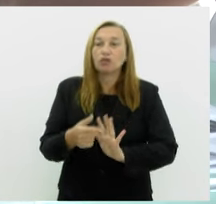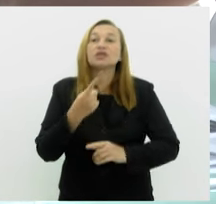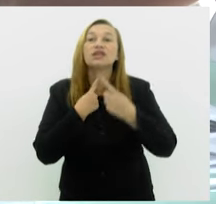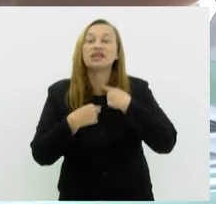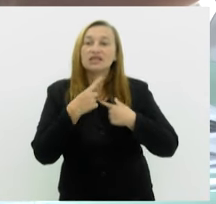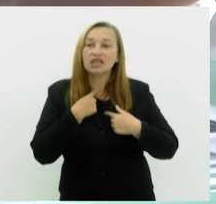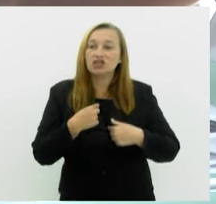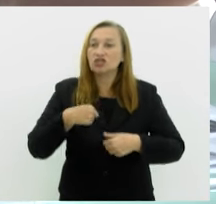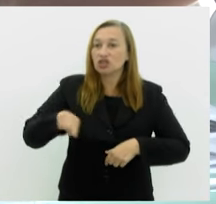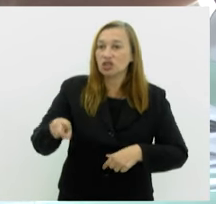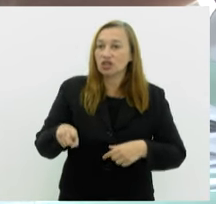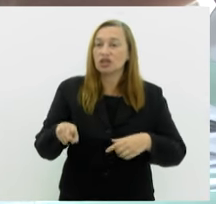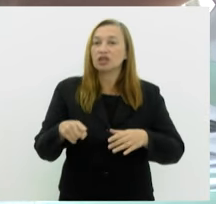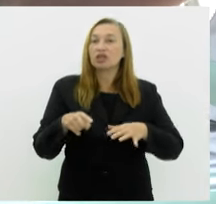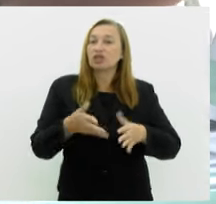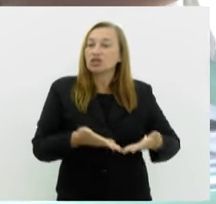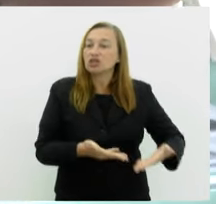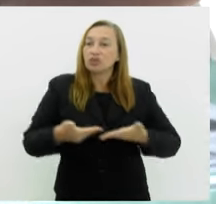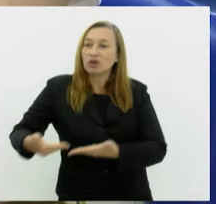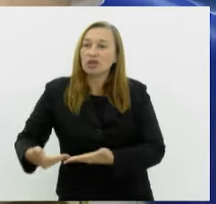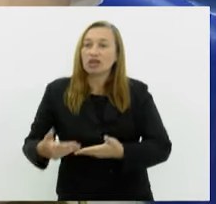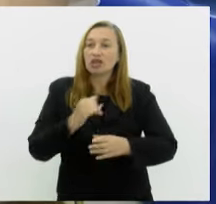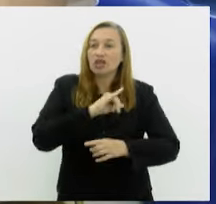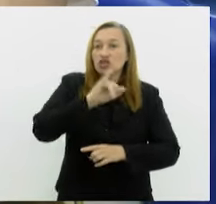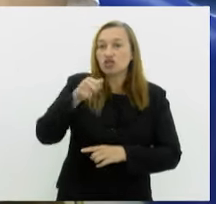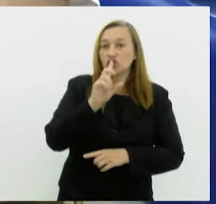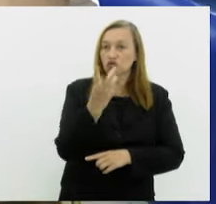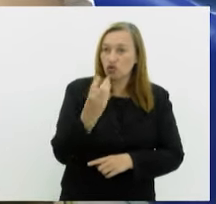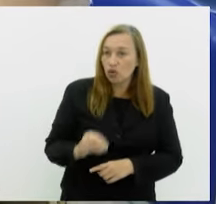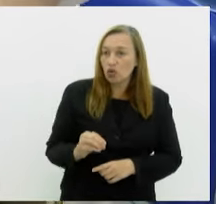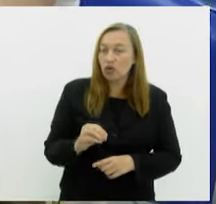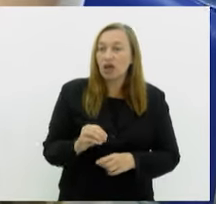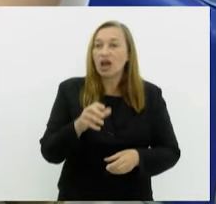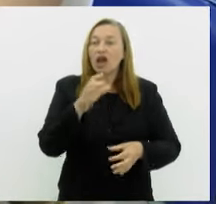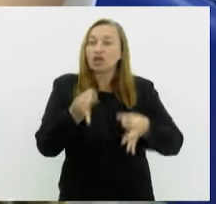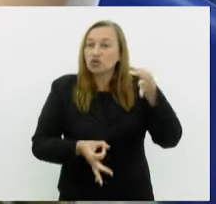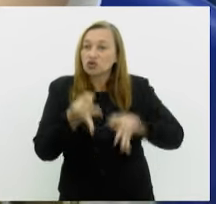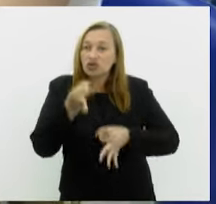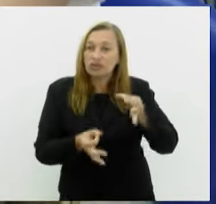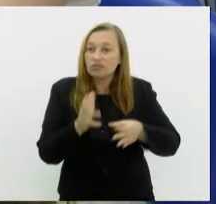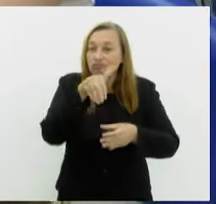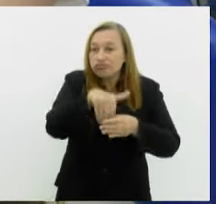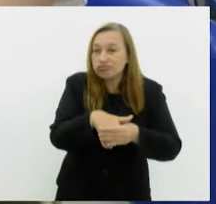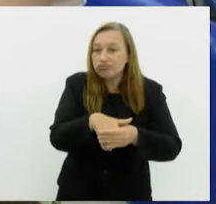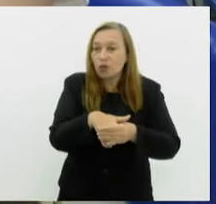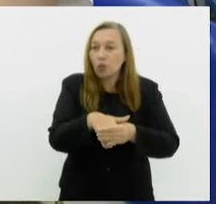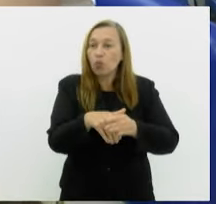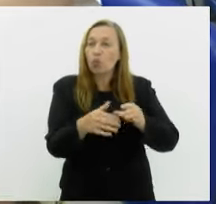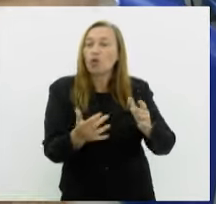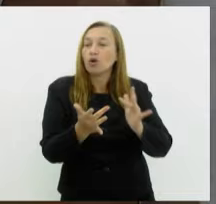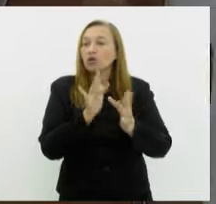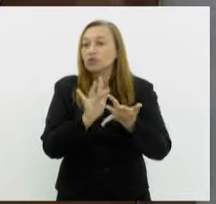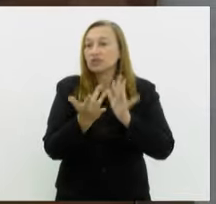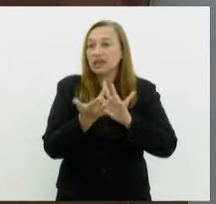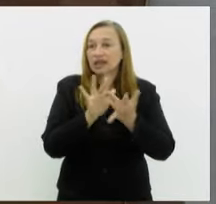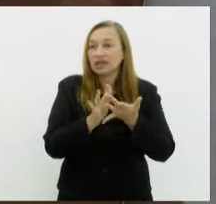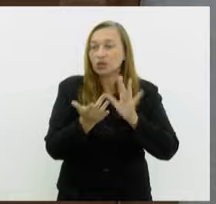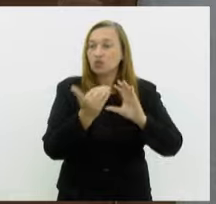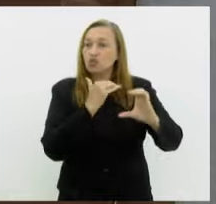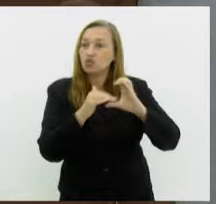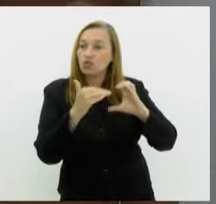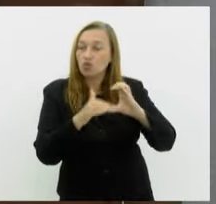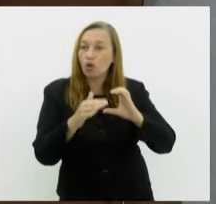para a convocação, que será em meados de julho. A Justiça Eleitoral realiza os contatos via e-mail ou telefone. Os